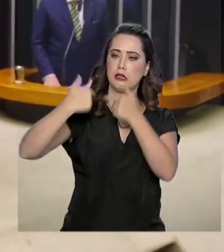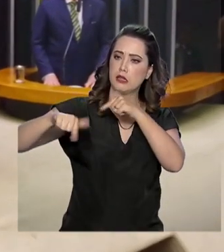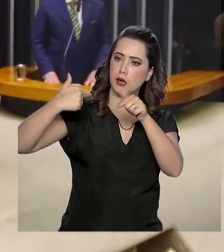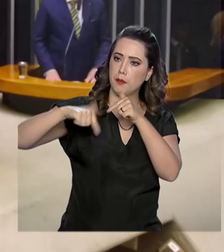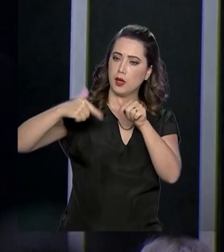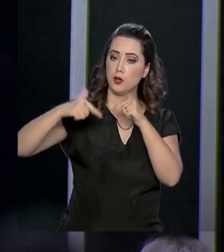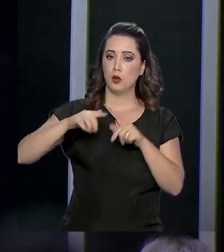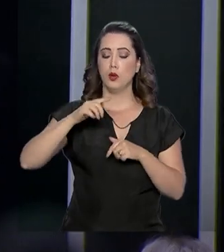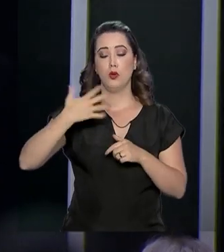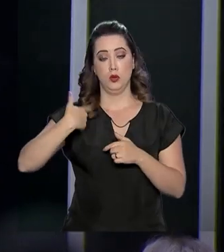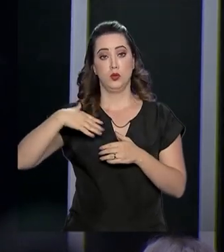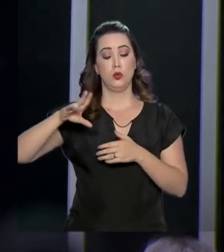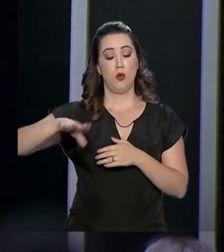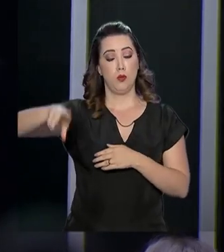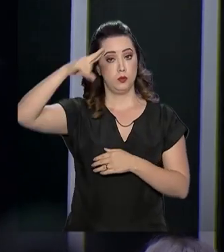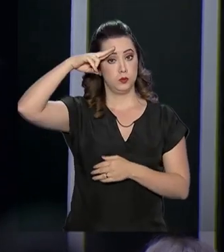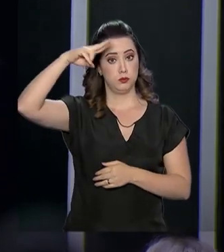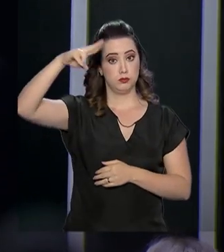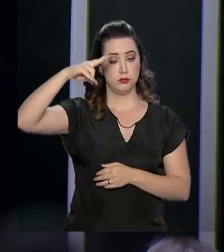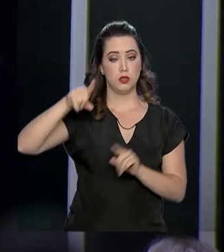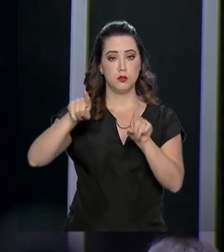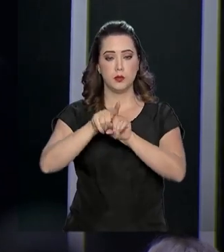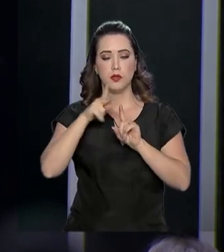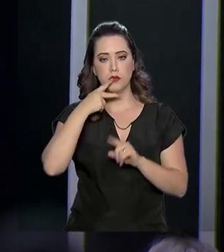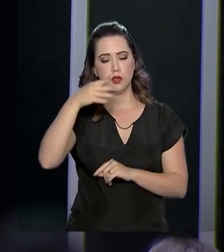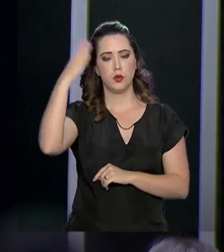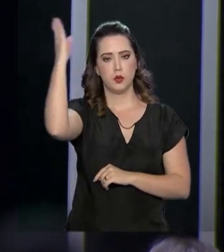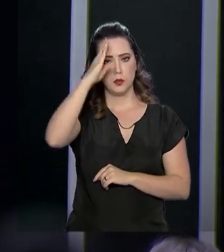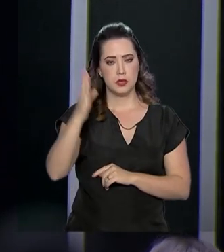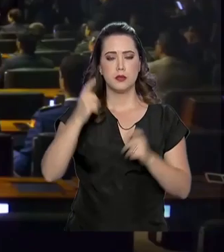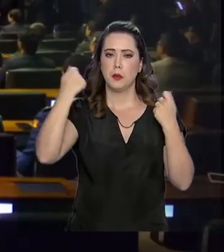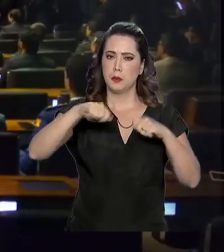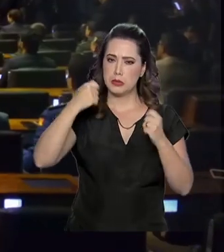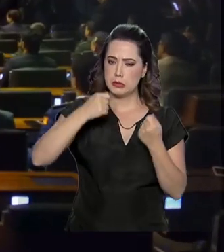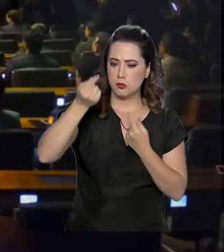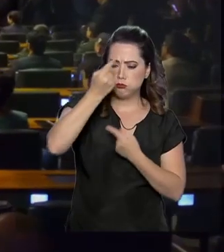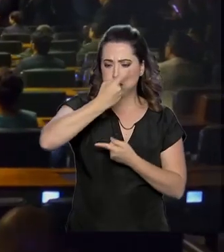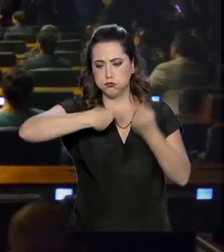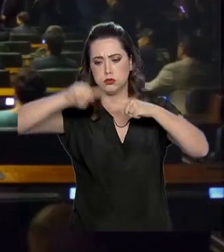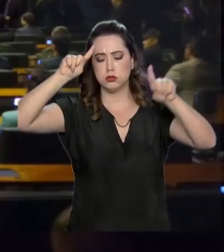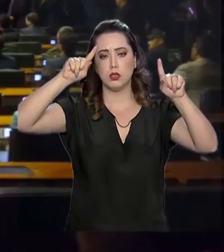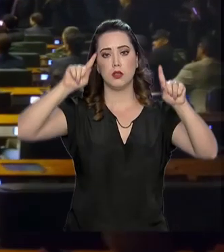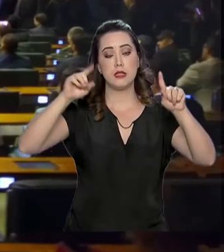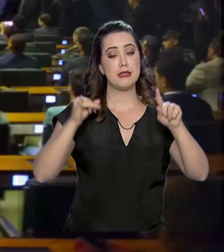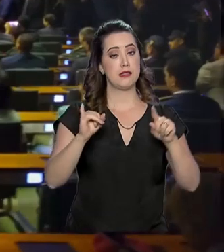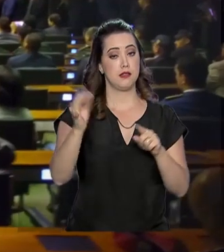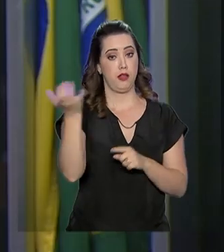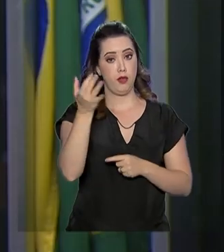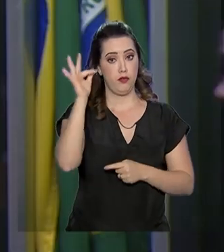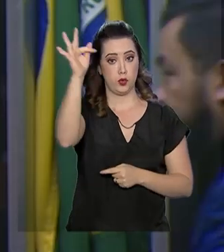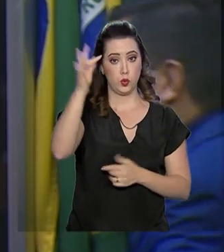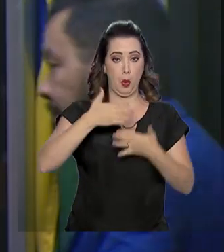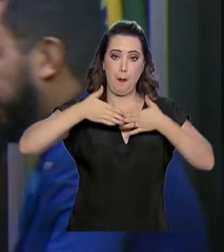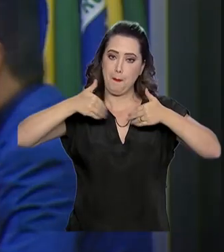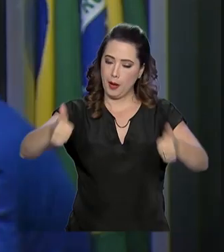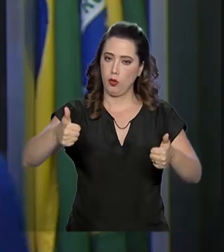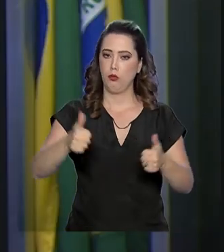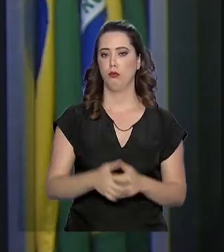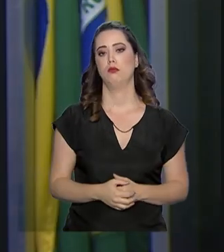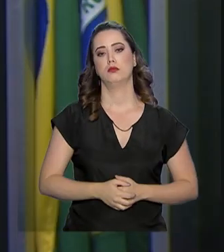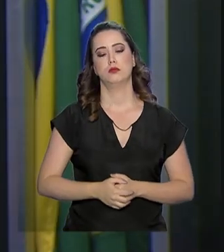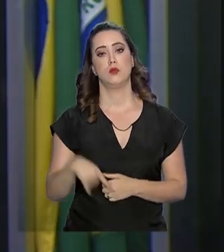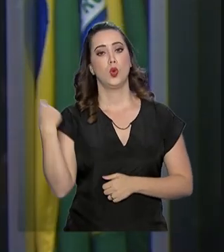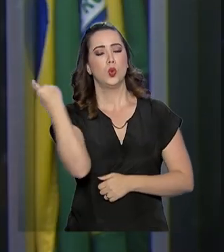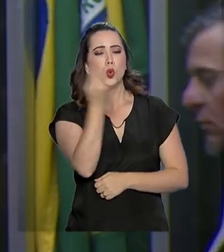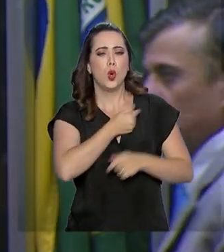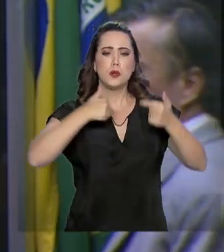como capitão e voltou a dizer que o Brasil precisa reagir para ter um futuro melhor. A nossa missão